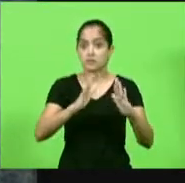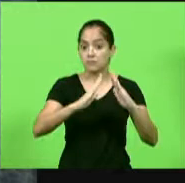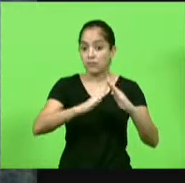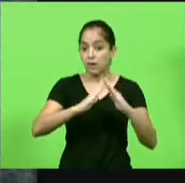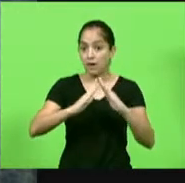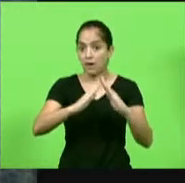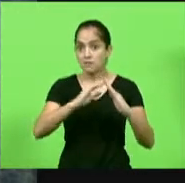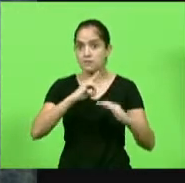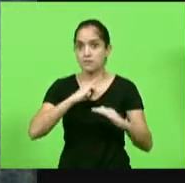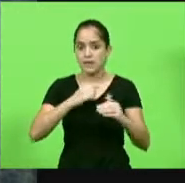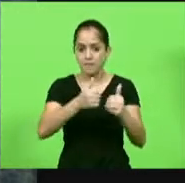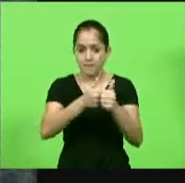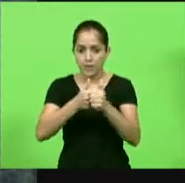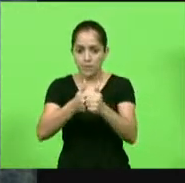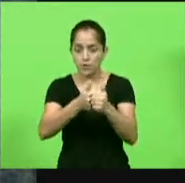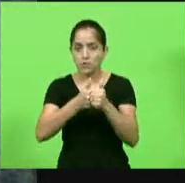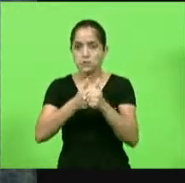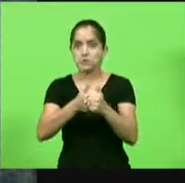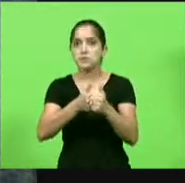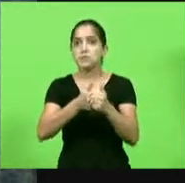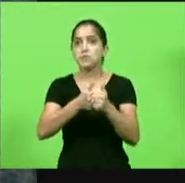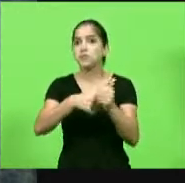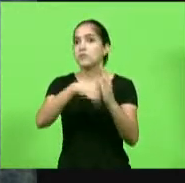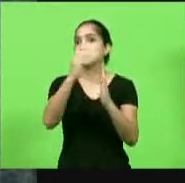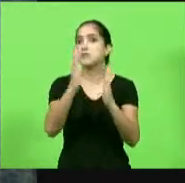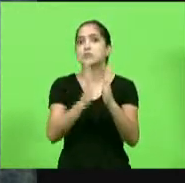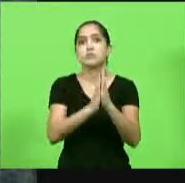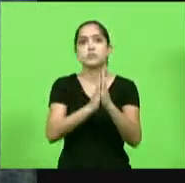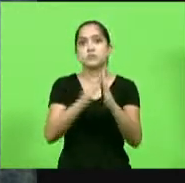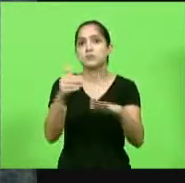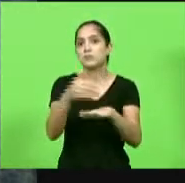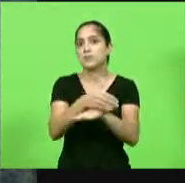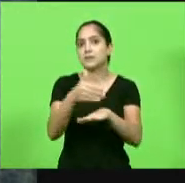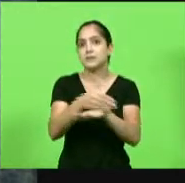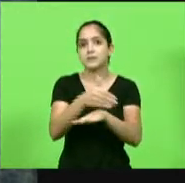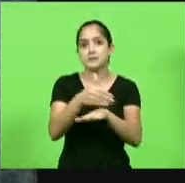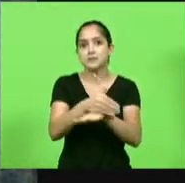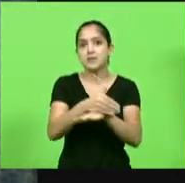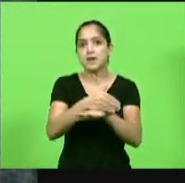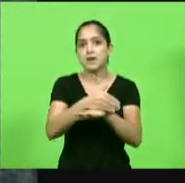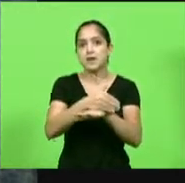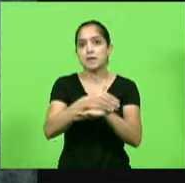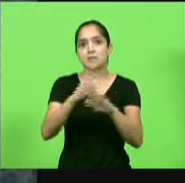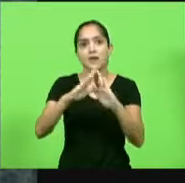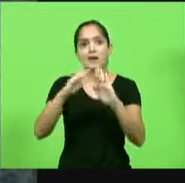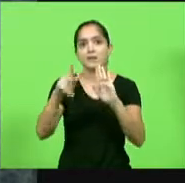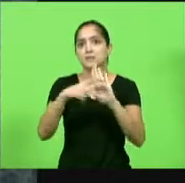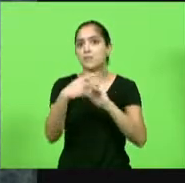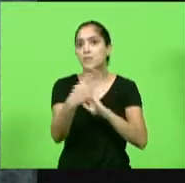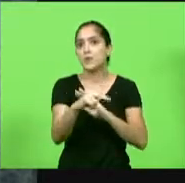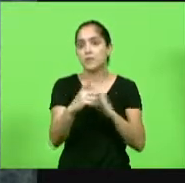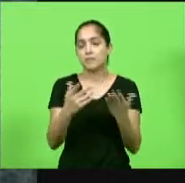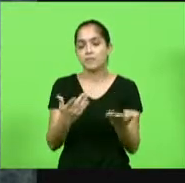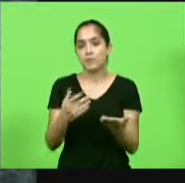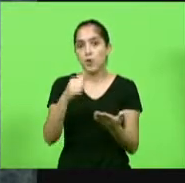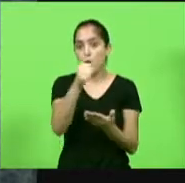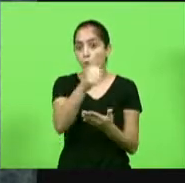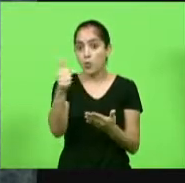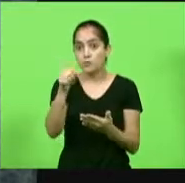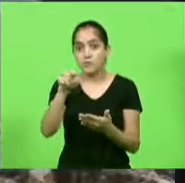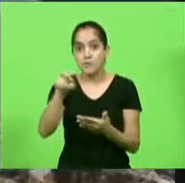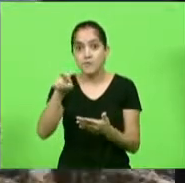no Encano, por exemplo, está sendo multado por acessar a sua própria casa. multa de R$ 11 mil,